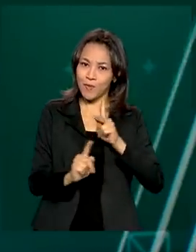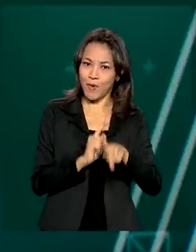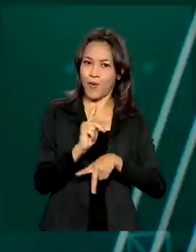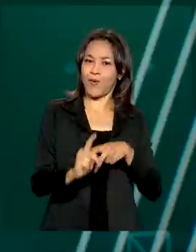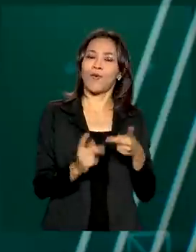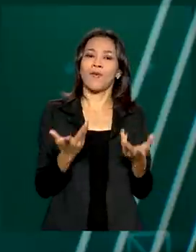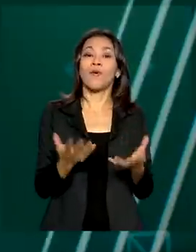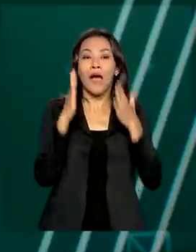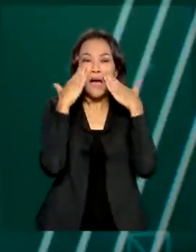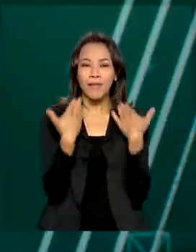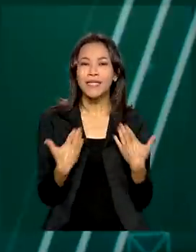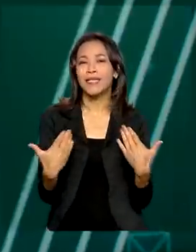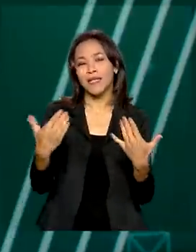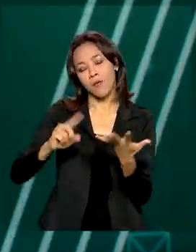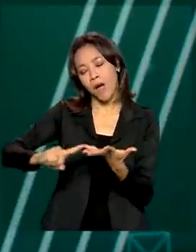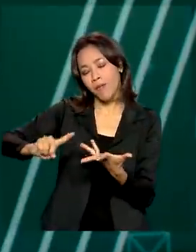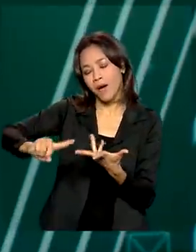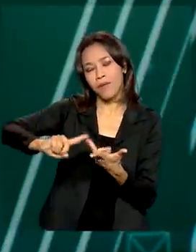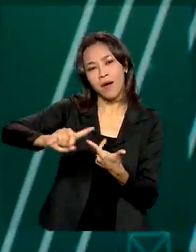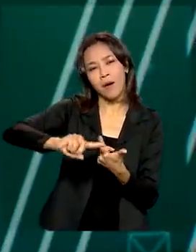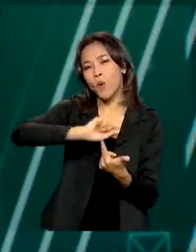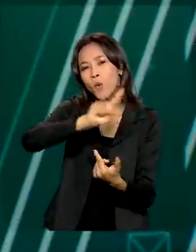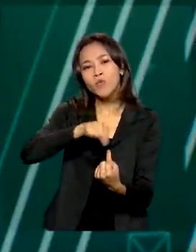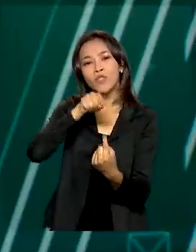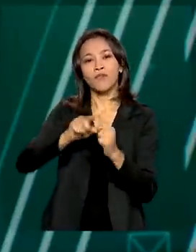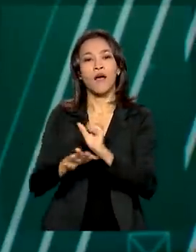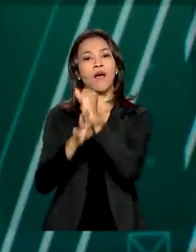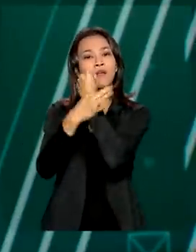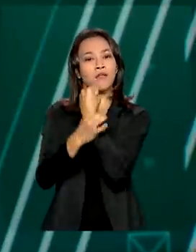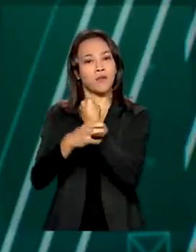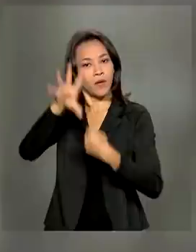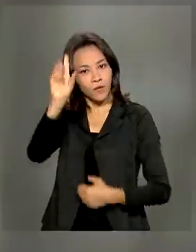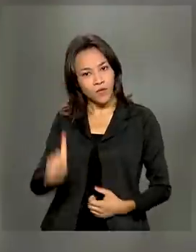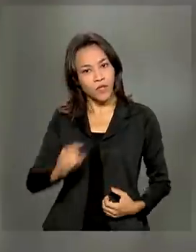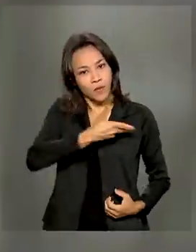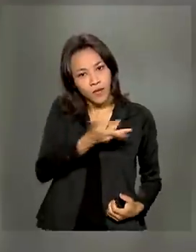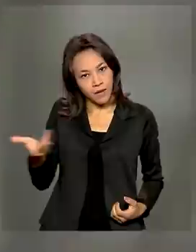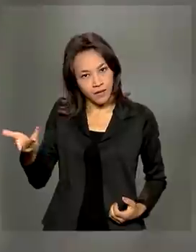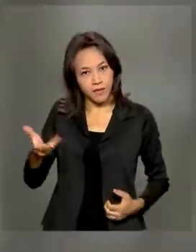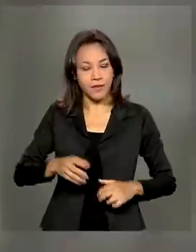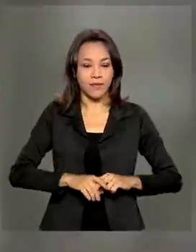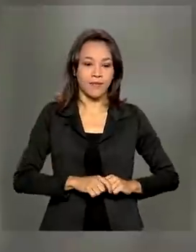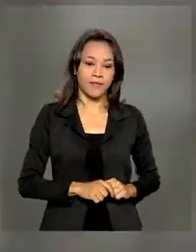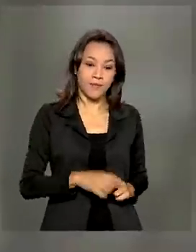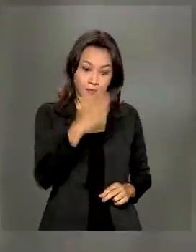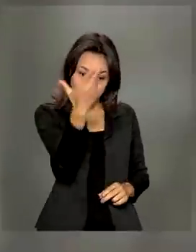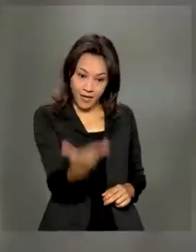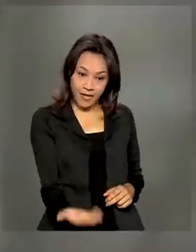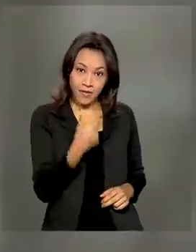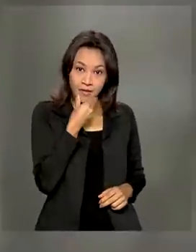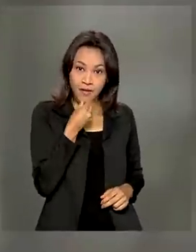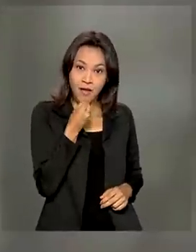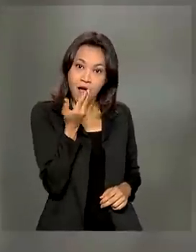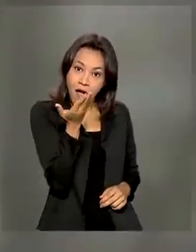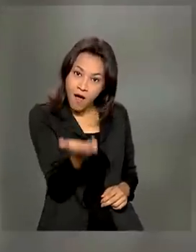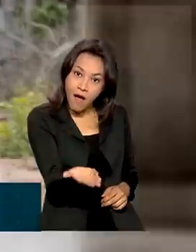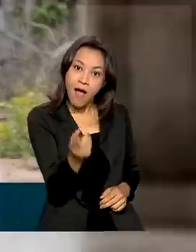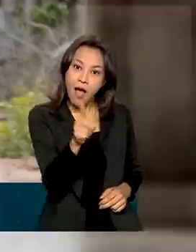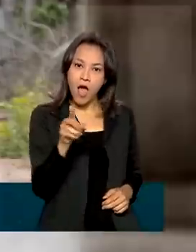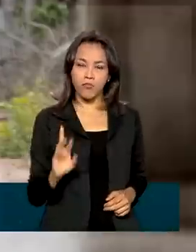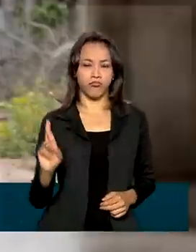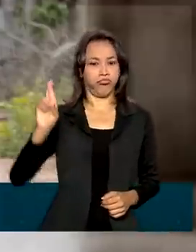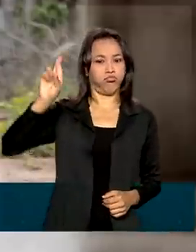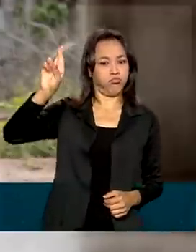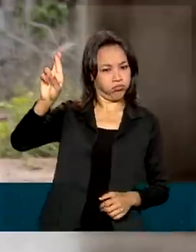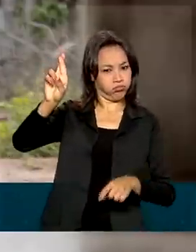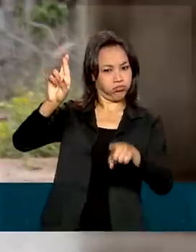com apresentação de ações voltadas à garantia de direitos. Cirilo dos Santos Rosa é liderança da